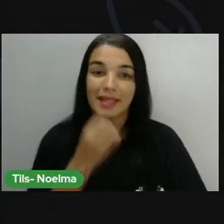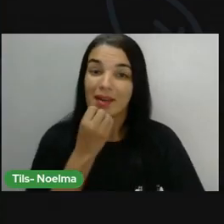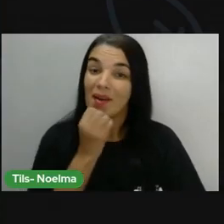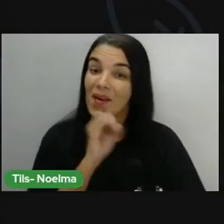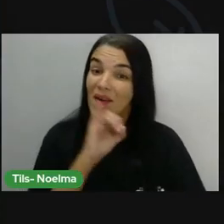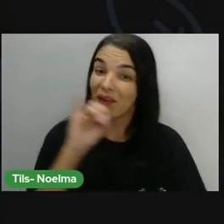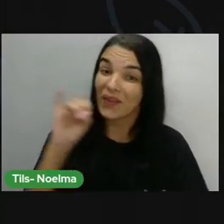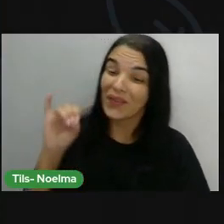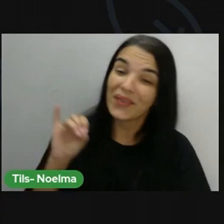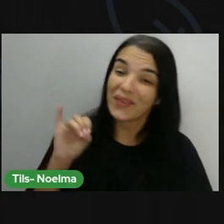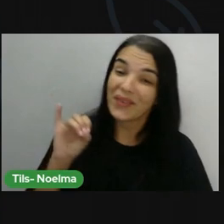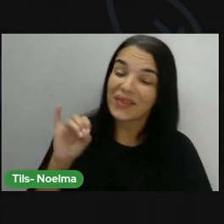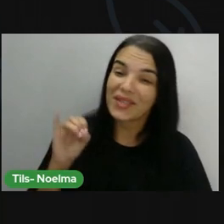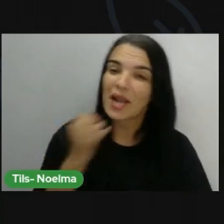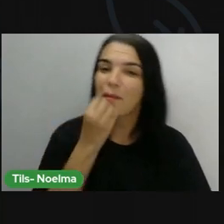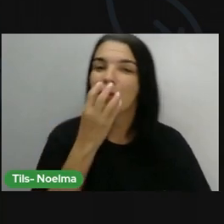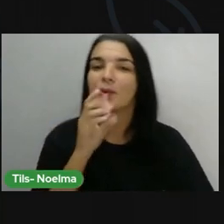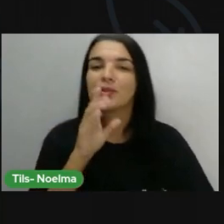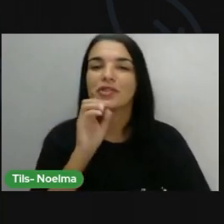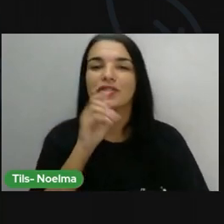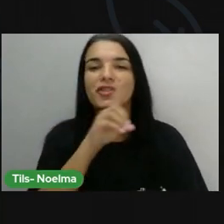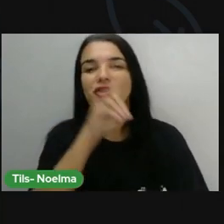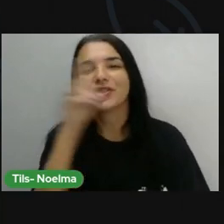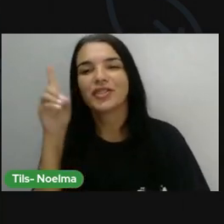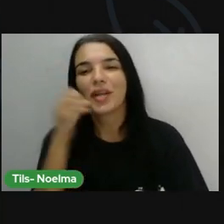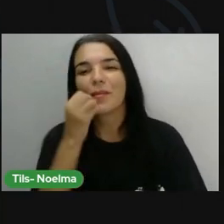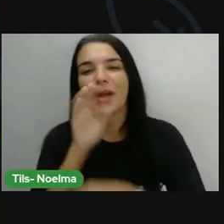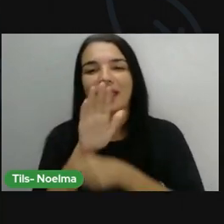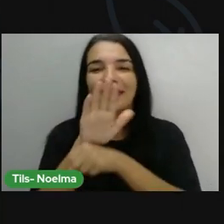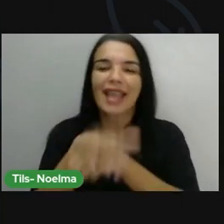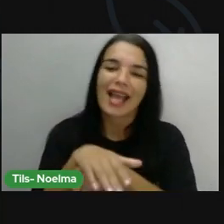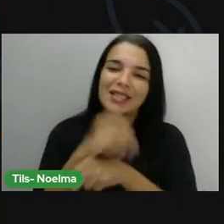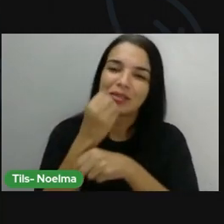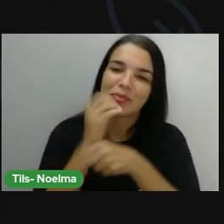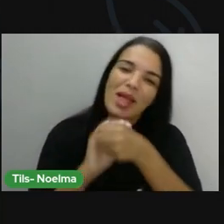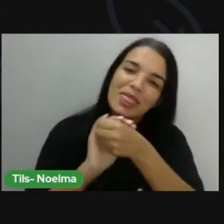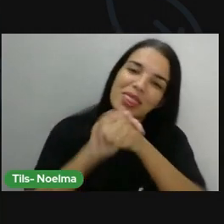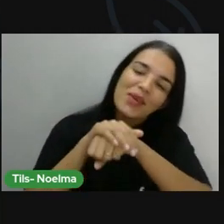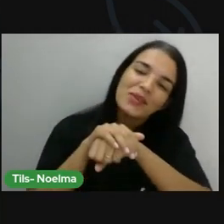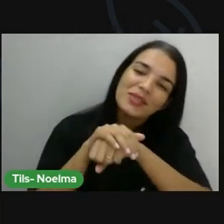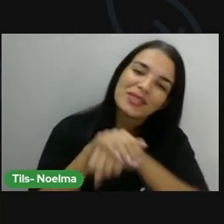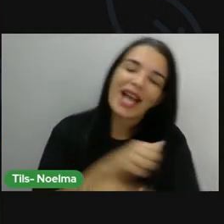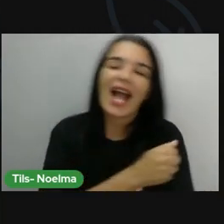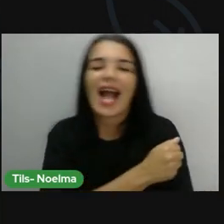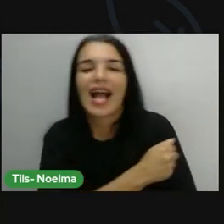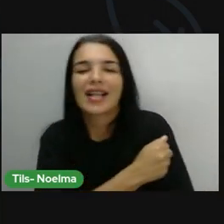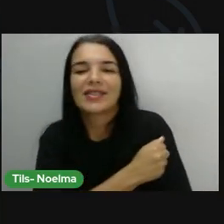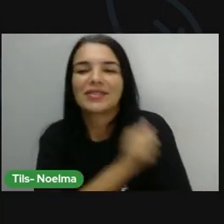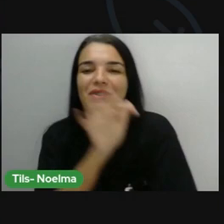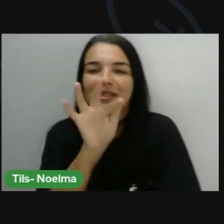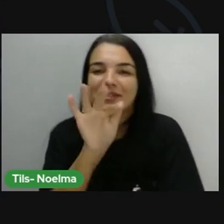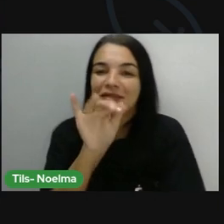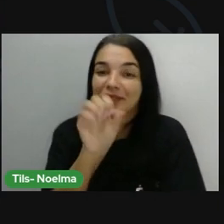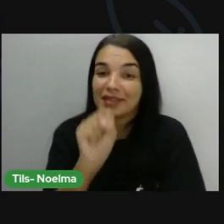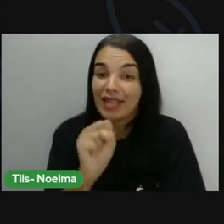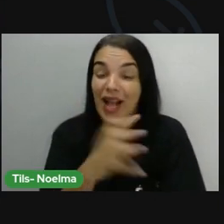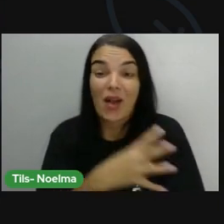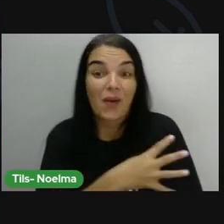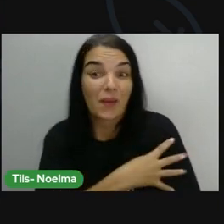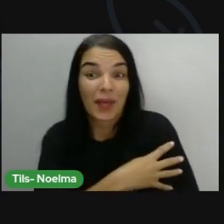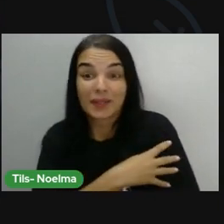Olá, bom dia, boa tarde, boa noite, alunos de Feira de Santana, nossos